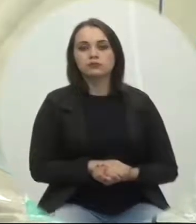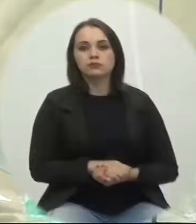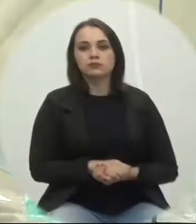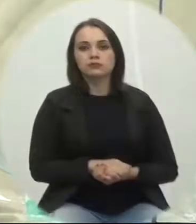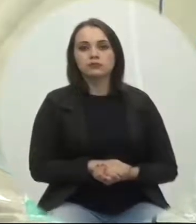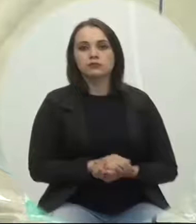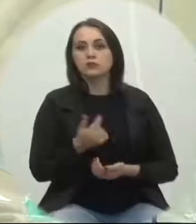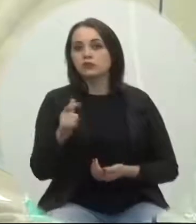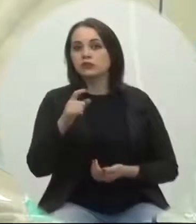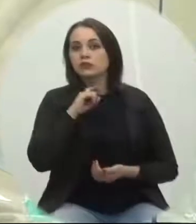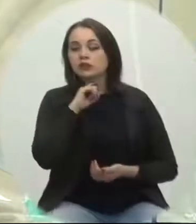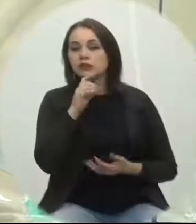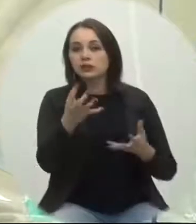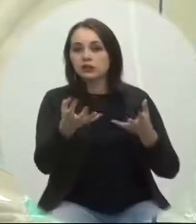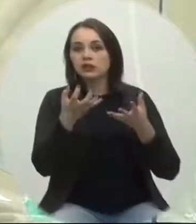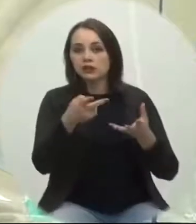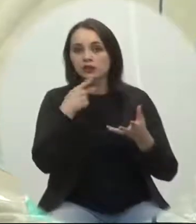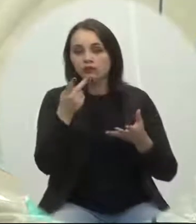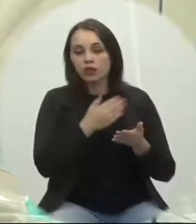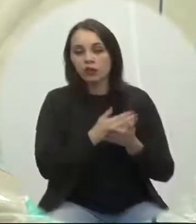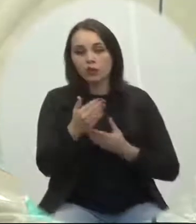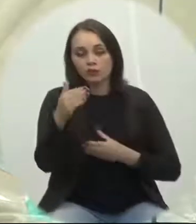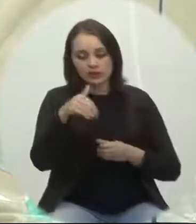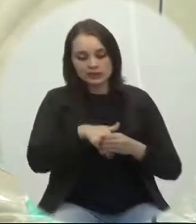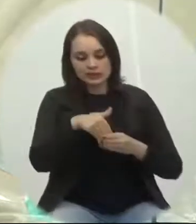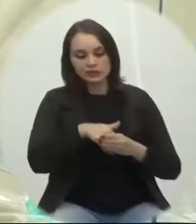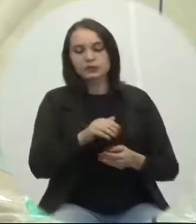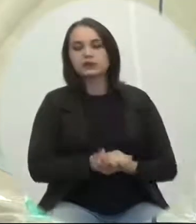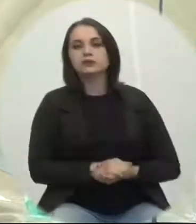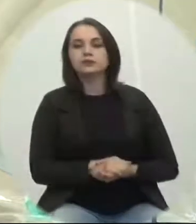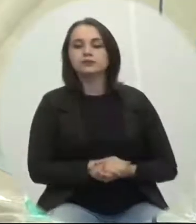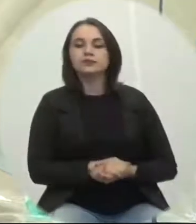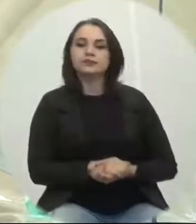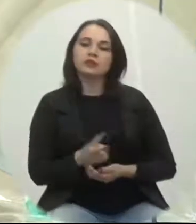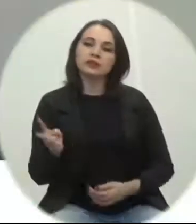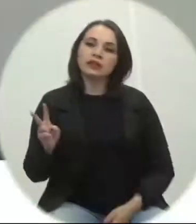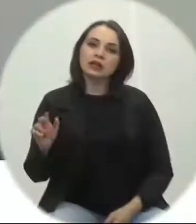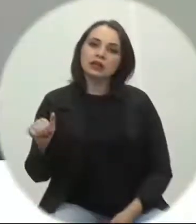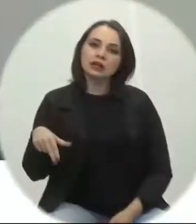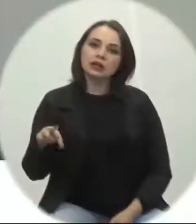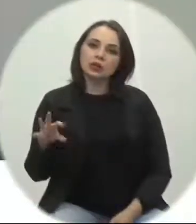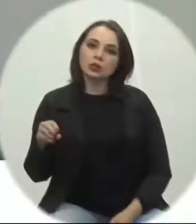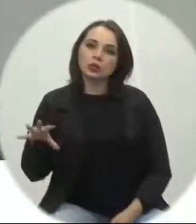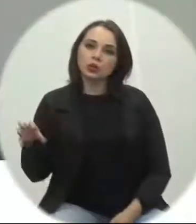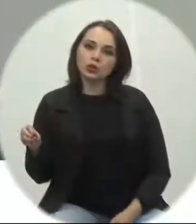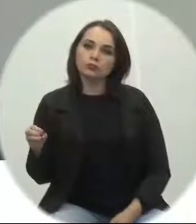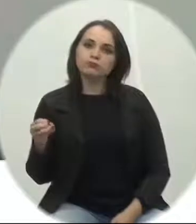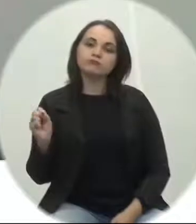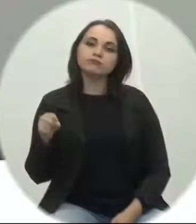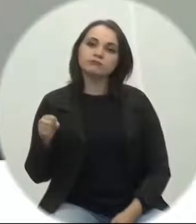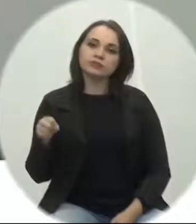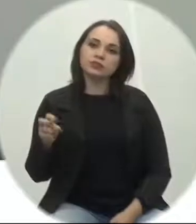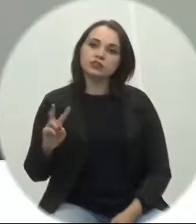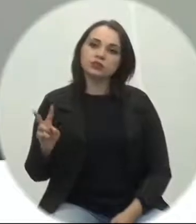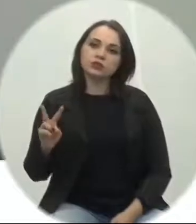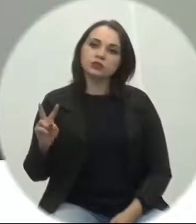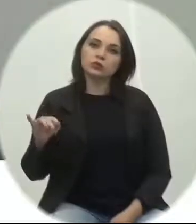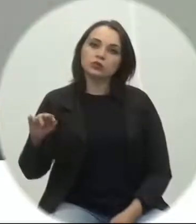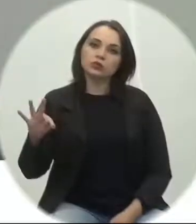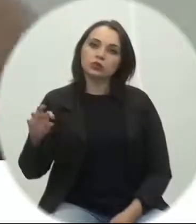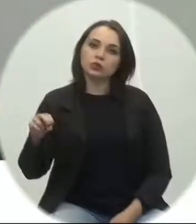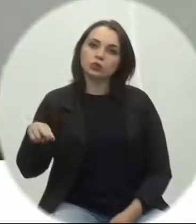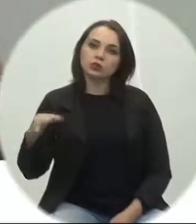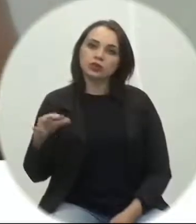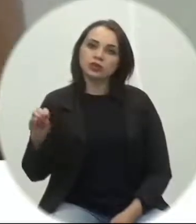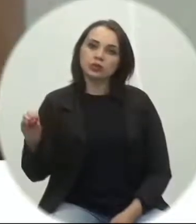Não havendo quem queira discutir, o projeto está em votação. Vereador Antônio Manuel. Adorável. A favor, vereador Toninho da